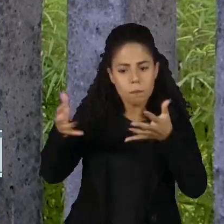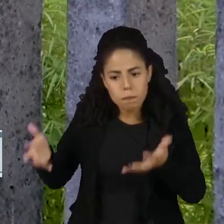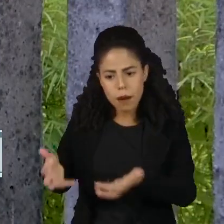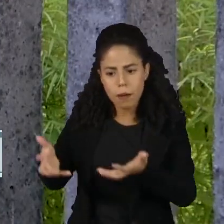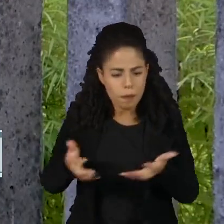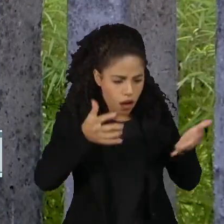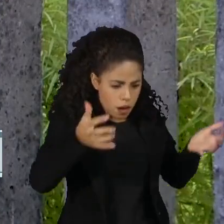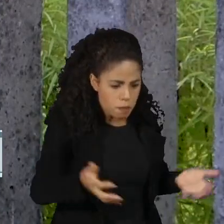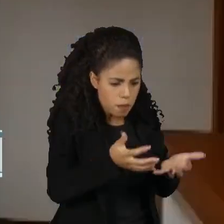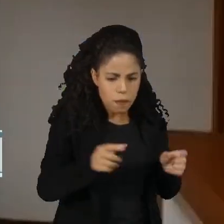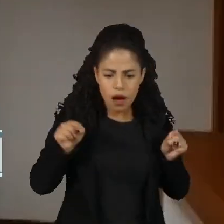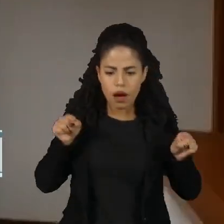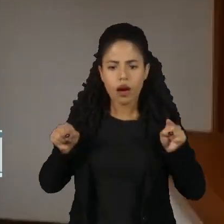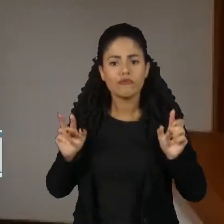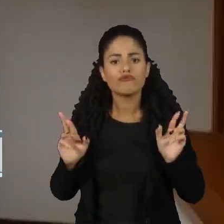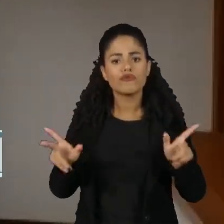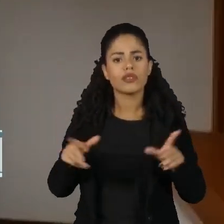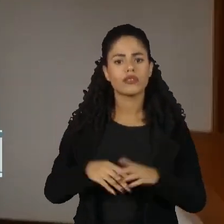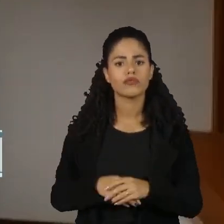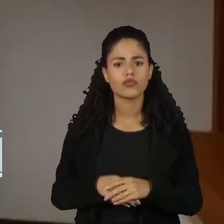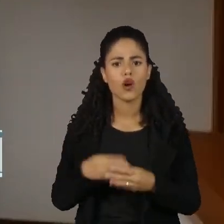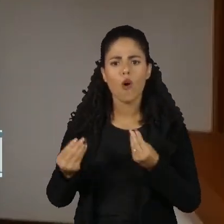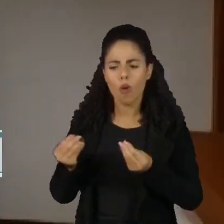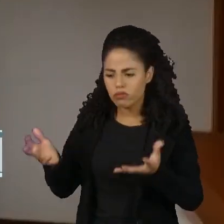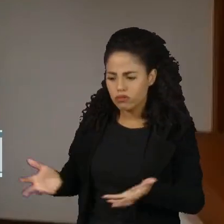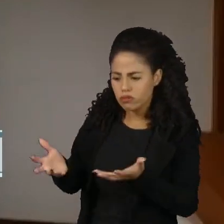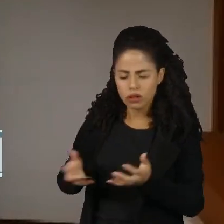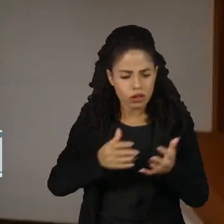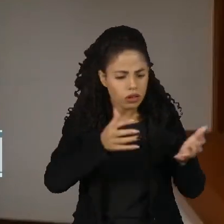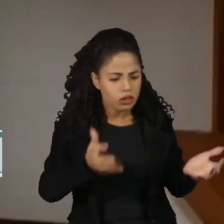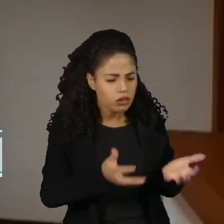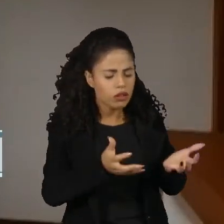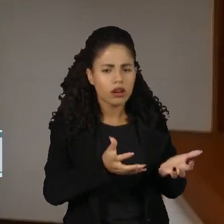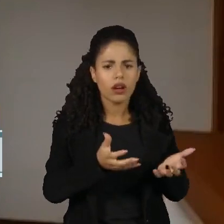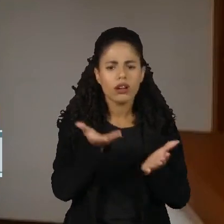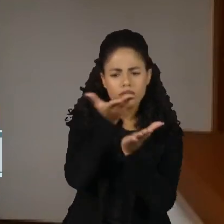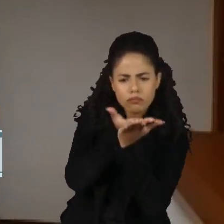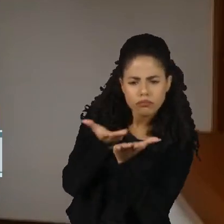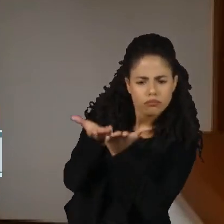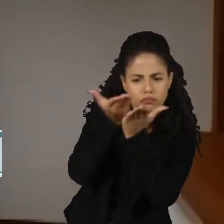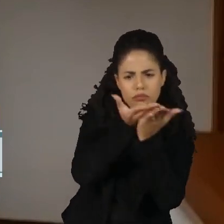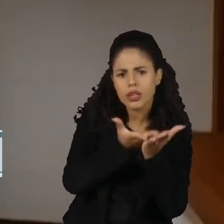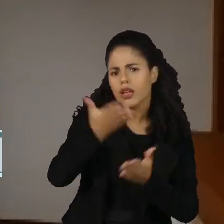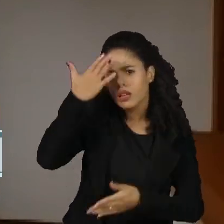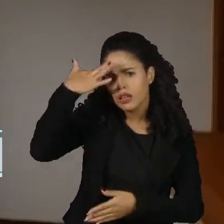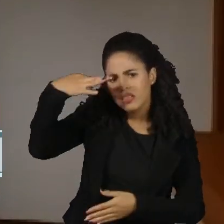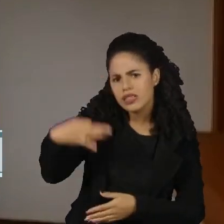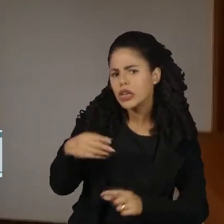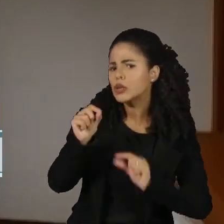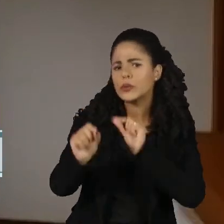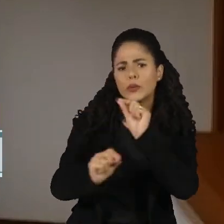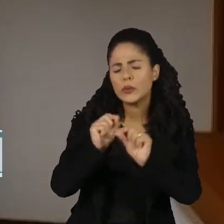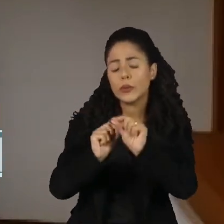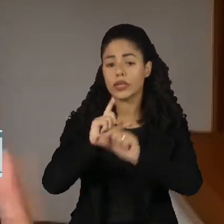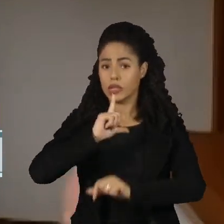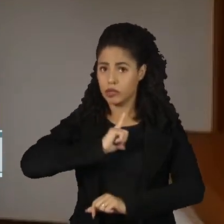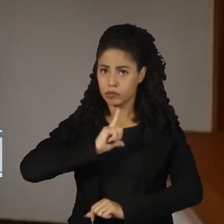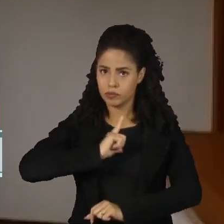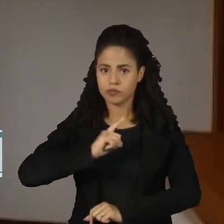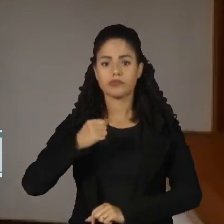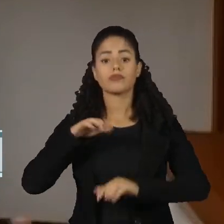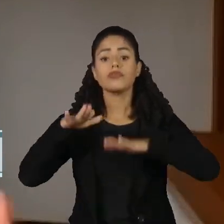recebidos ao longo da vida. O que a gente entende desse estudo é que existe um fator que é um fator